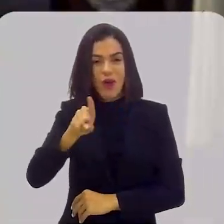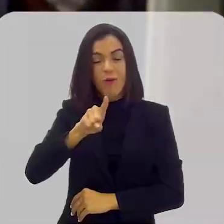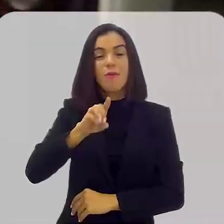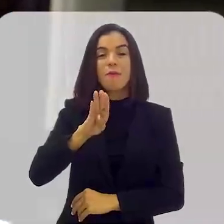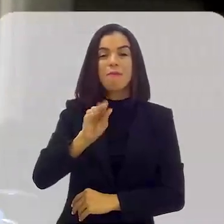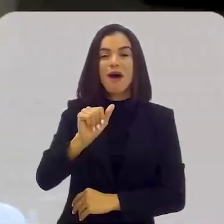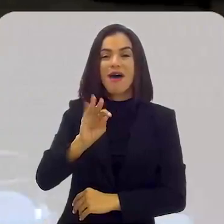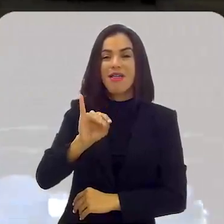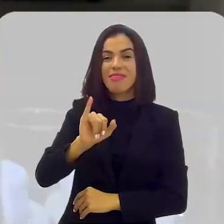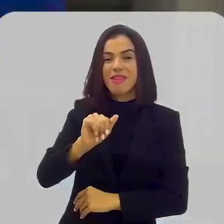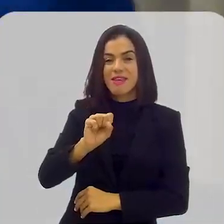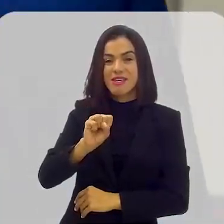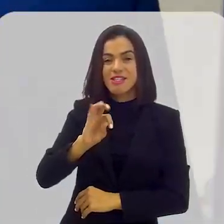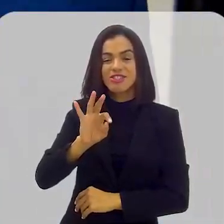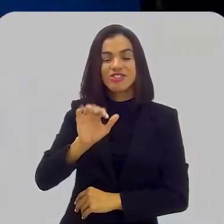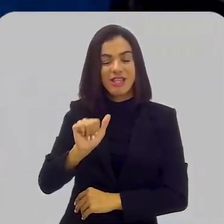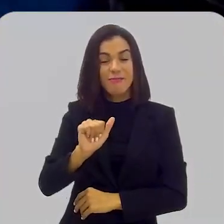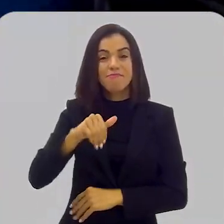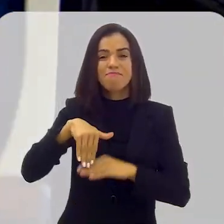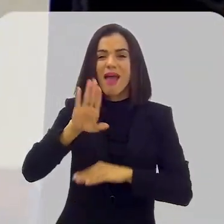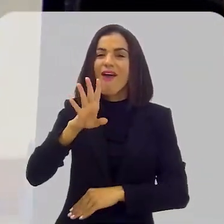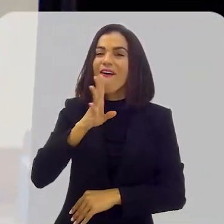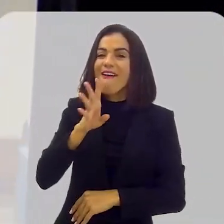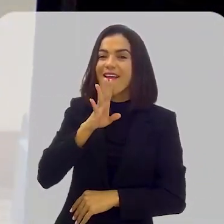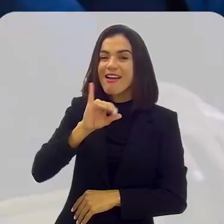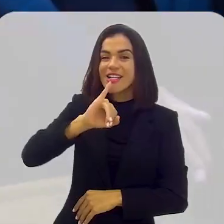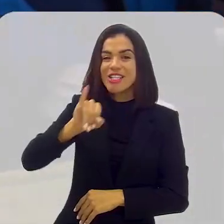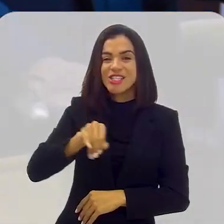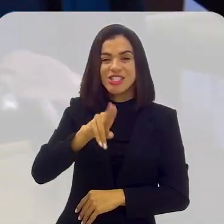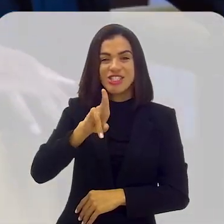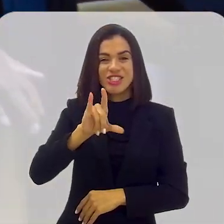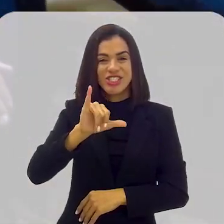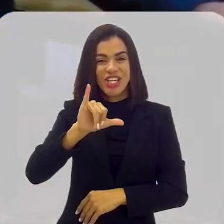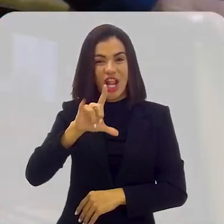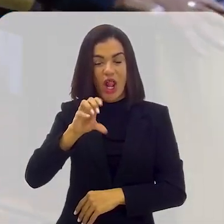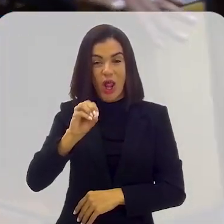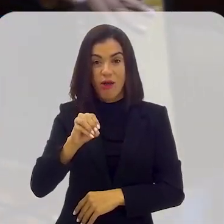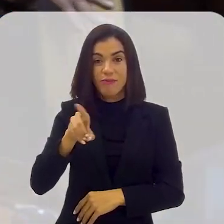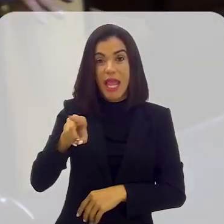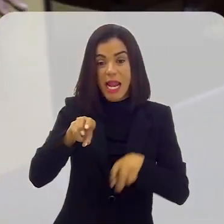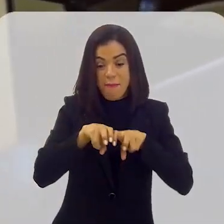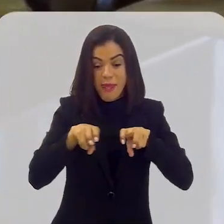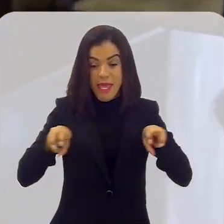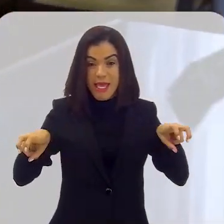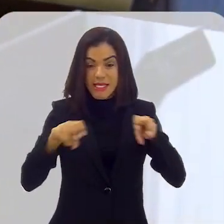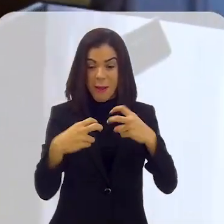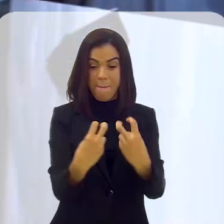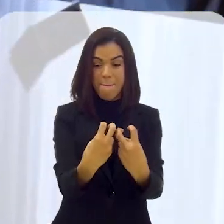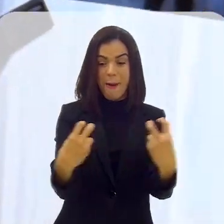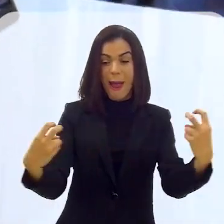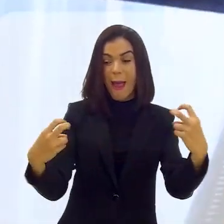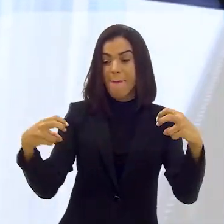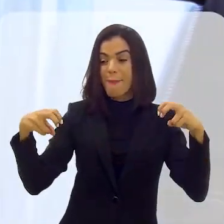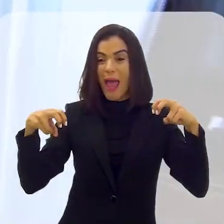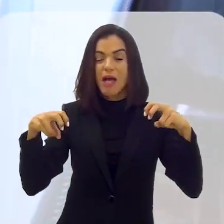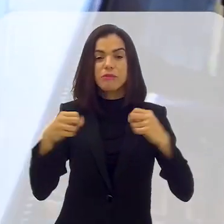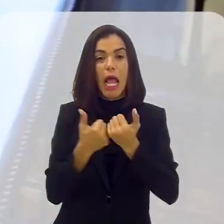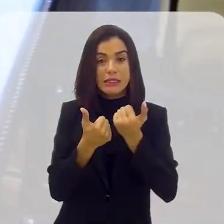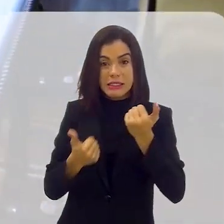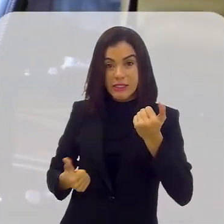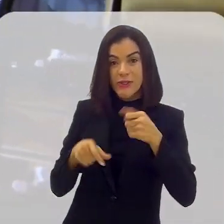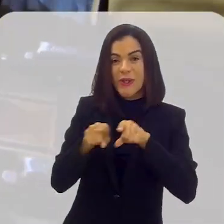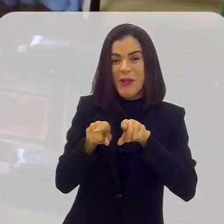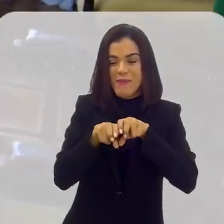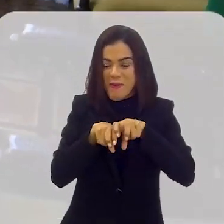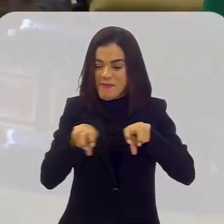Batista Barcelos, mais conhecido como Giló. Eu recebi o presidente Hugo Chávez na mesa ali, e eles são